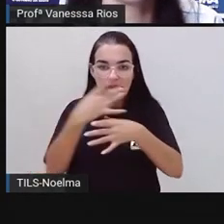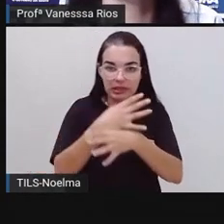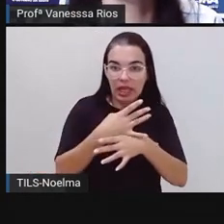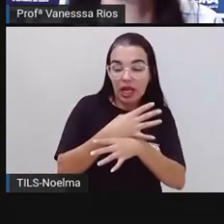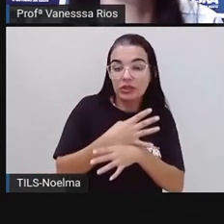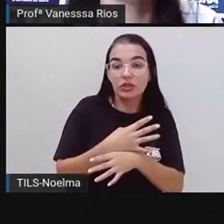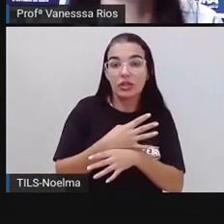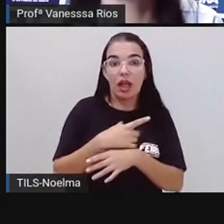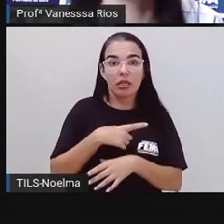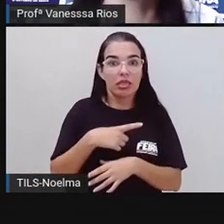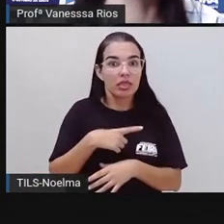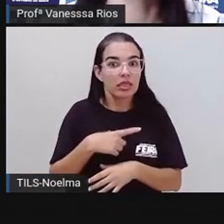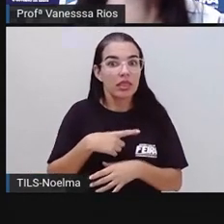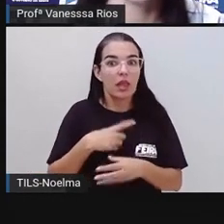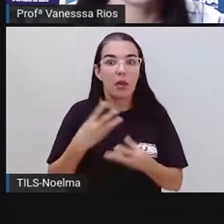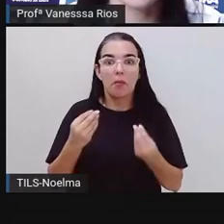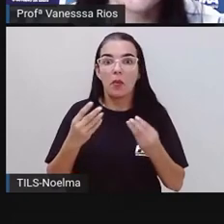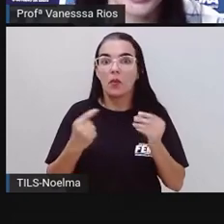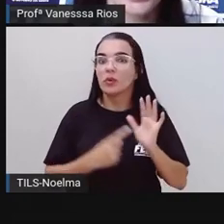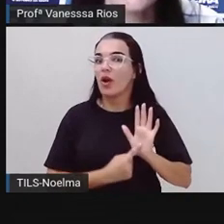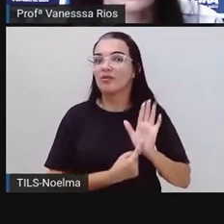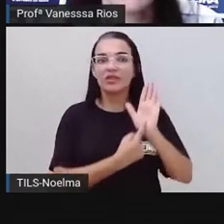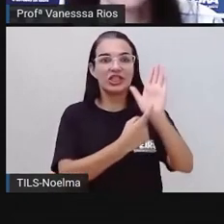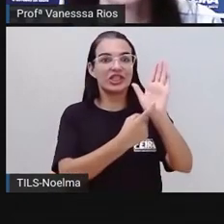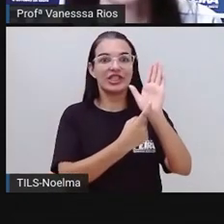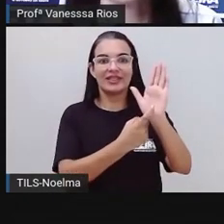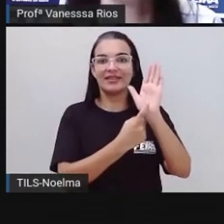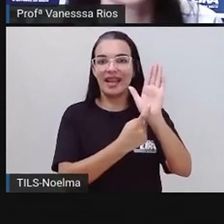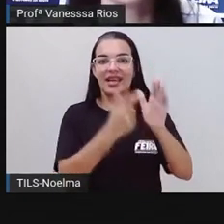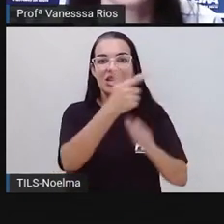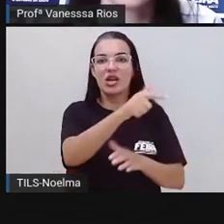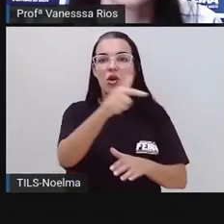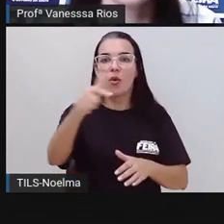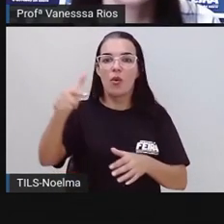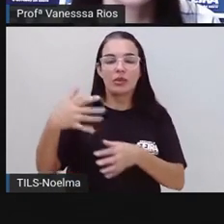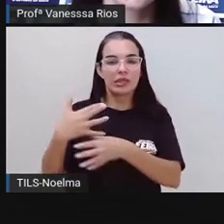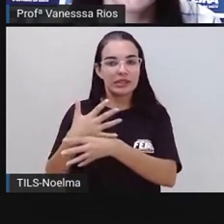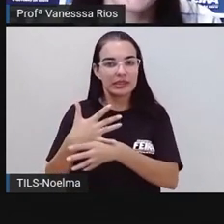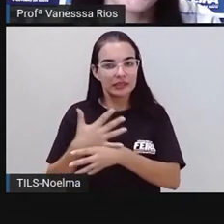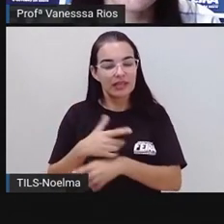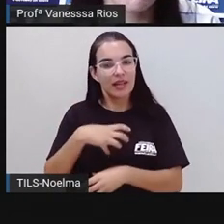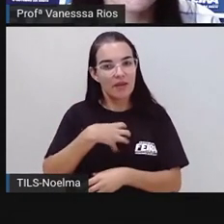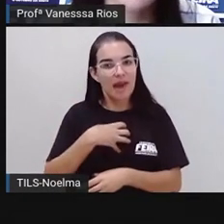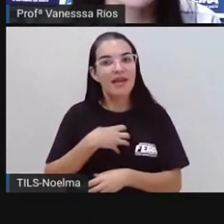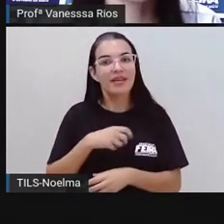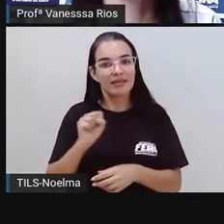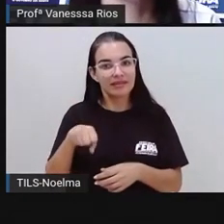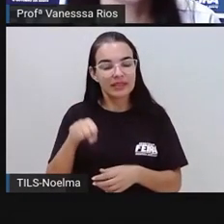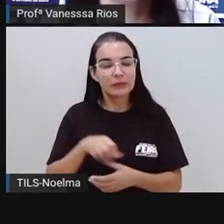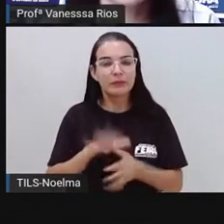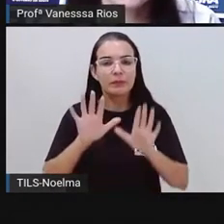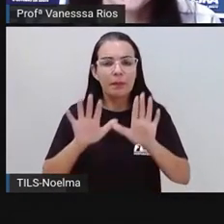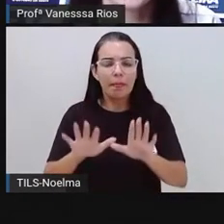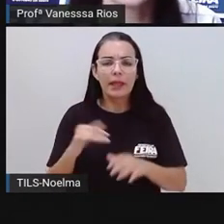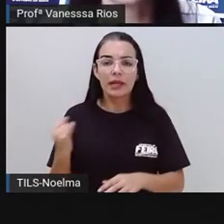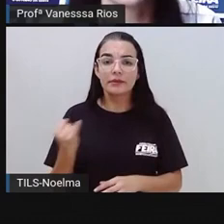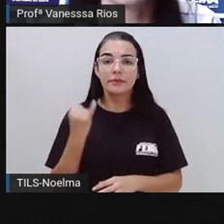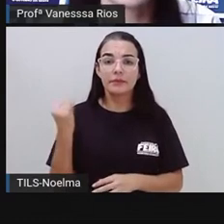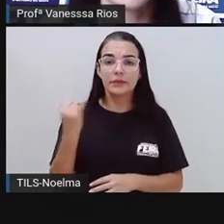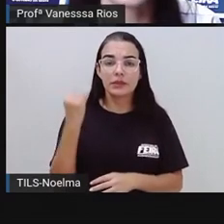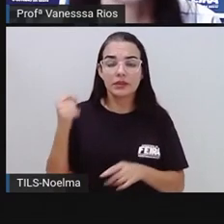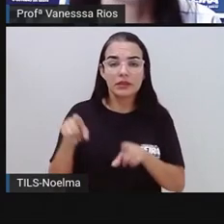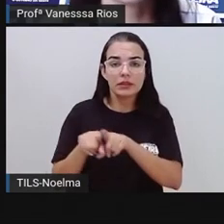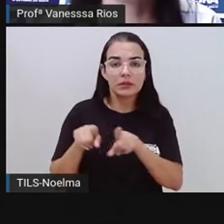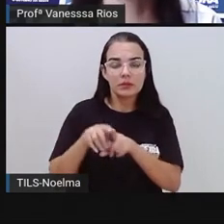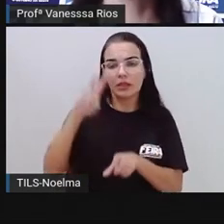é uma cidade que se destaca em relação a outras cidades aí da Bahia. Mas é importante a gente